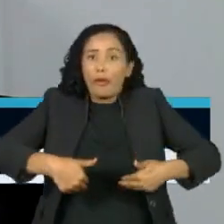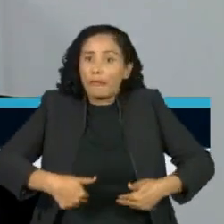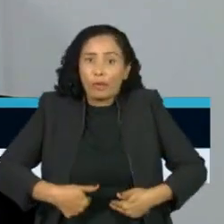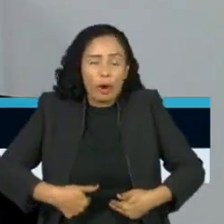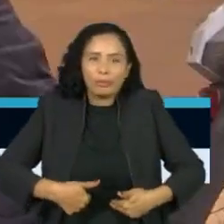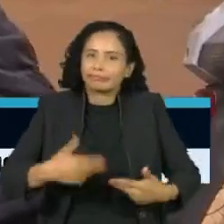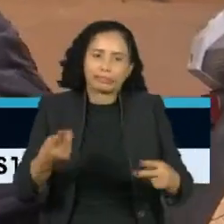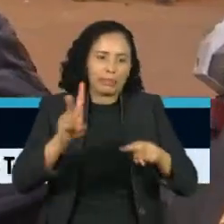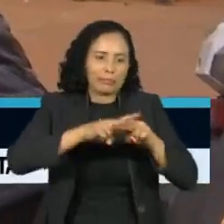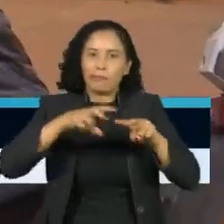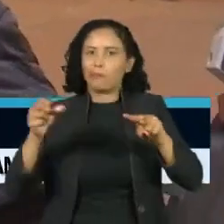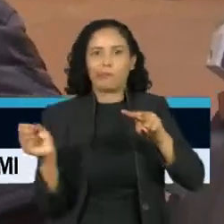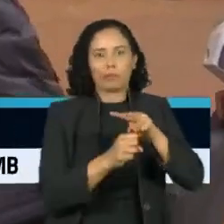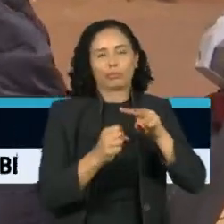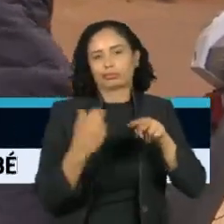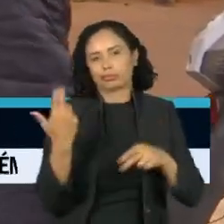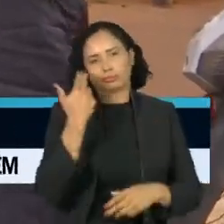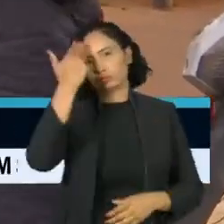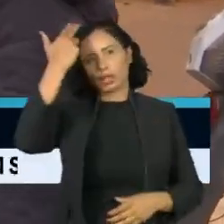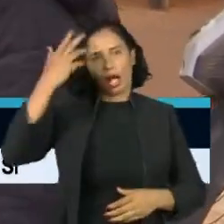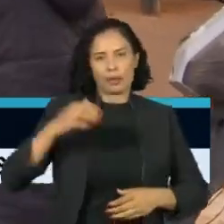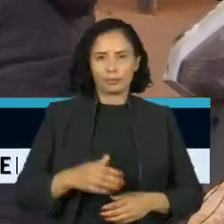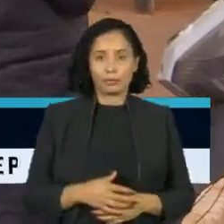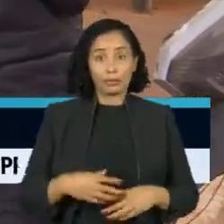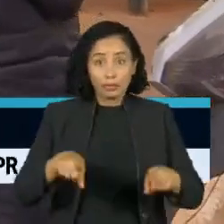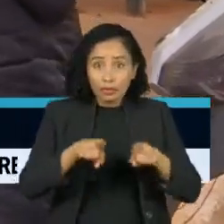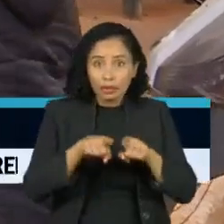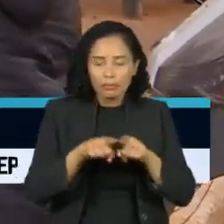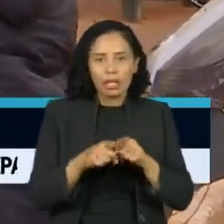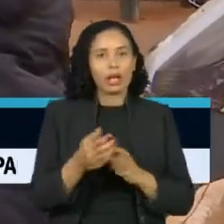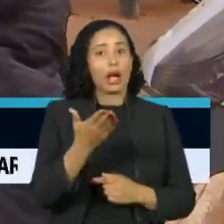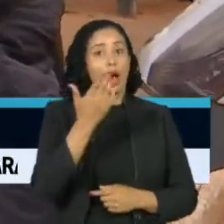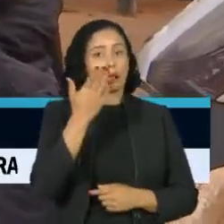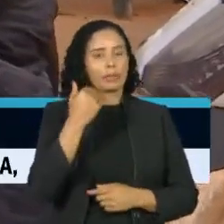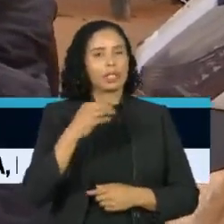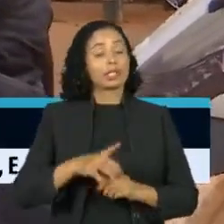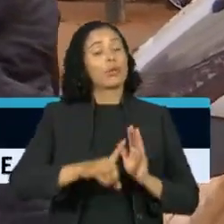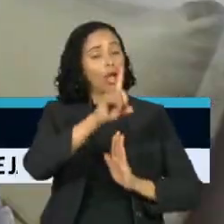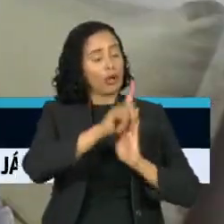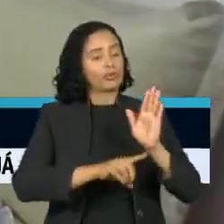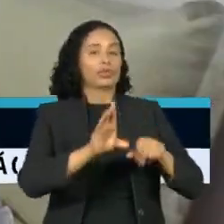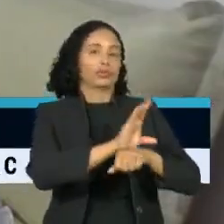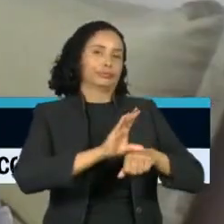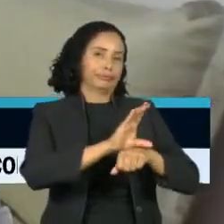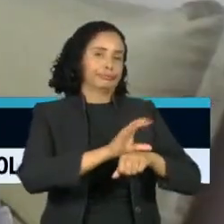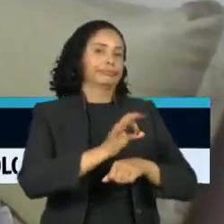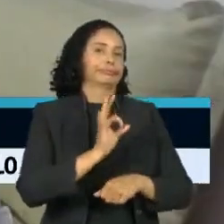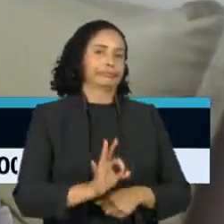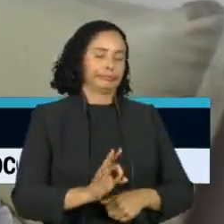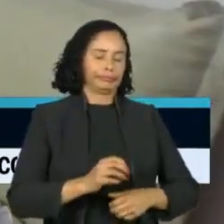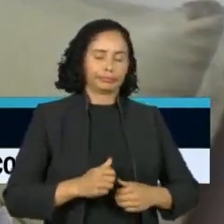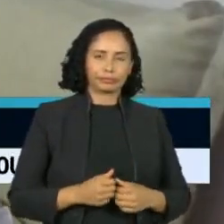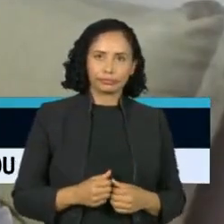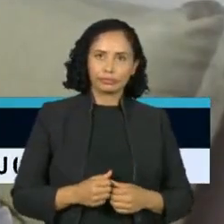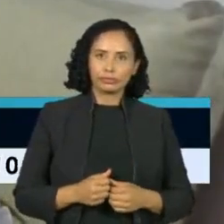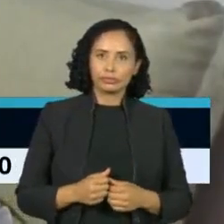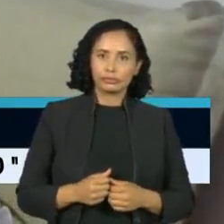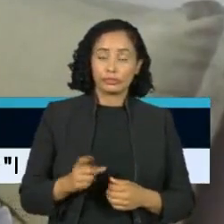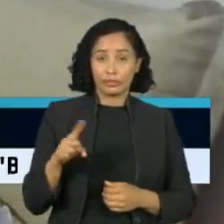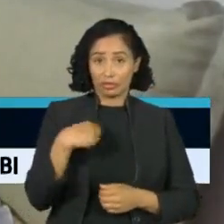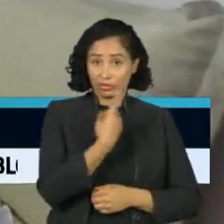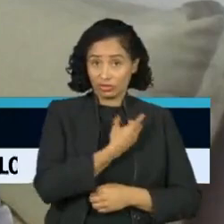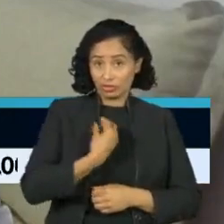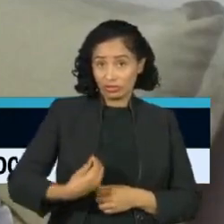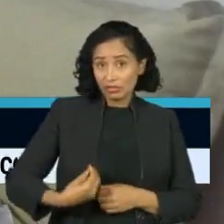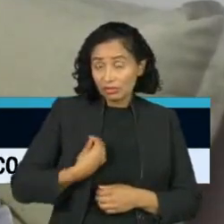resolver essa questão. E vale lembrar que a alimentação é um direito constitucional. Bom, a gente vive uma situação